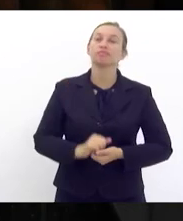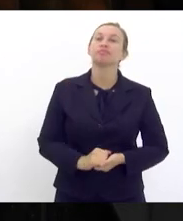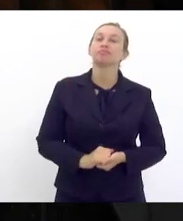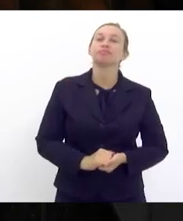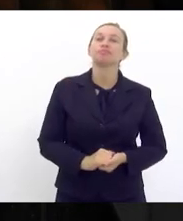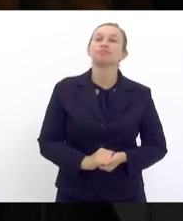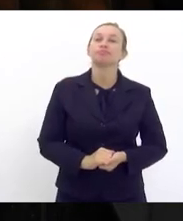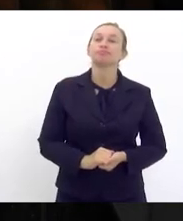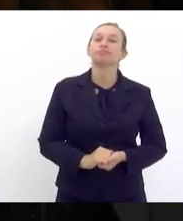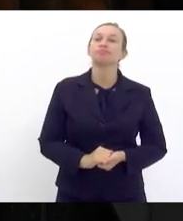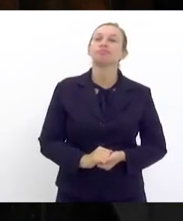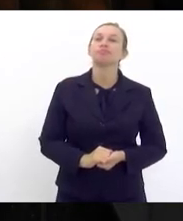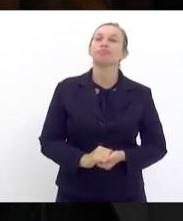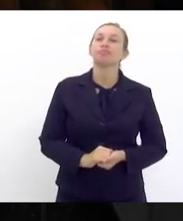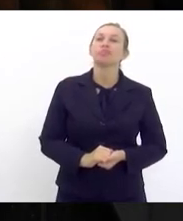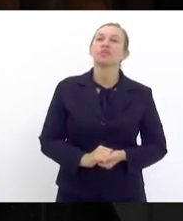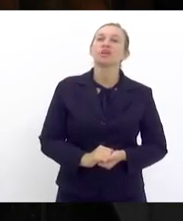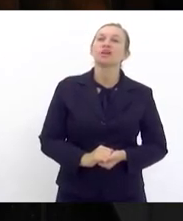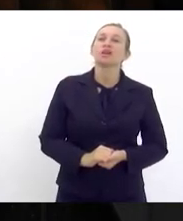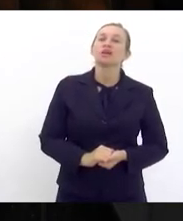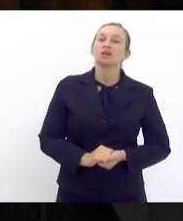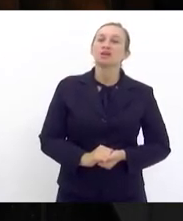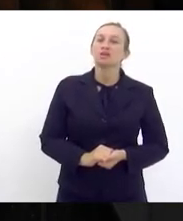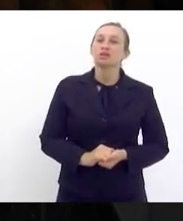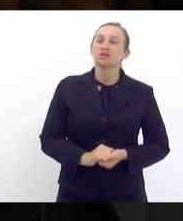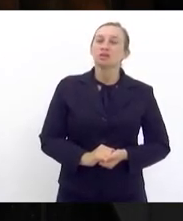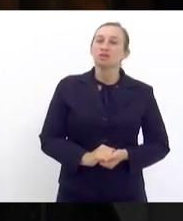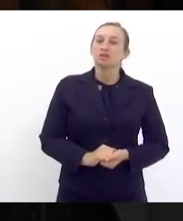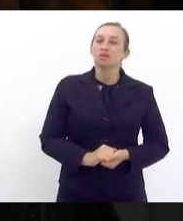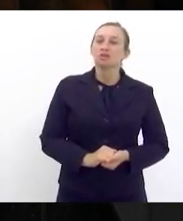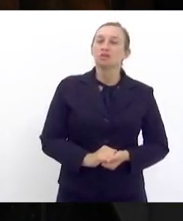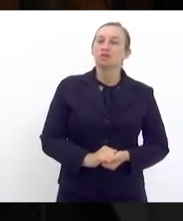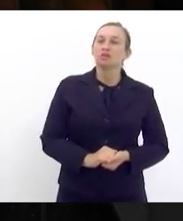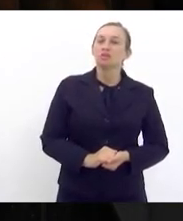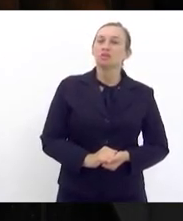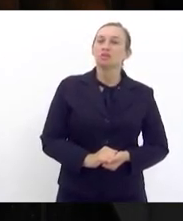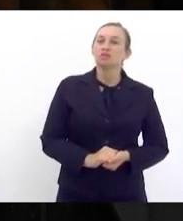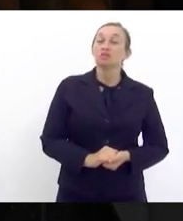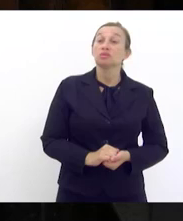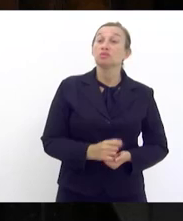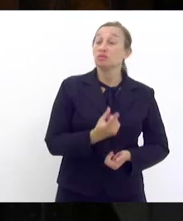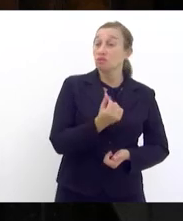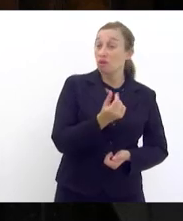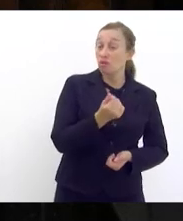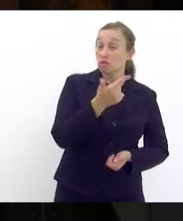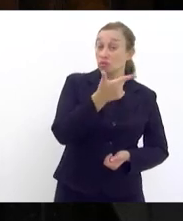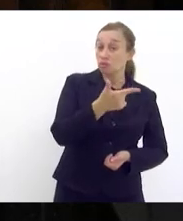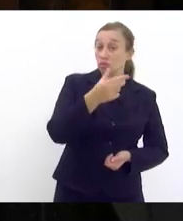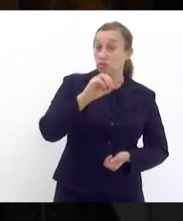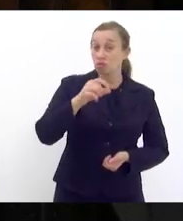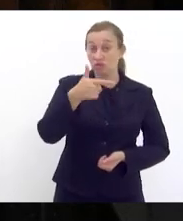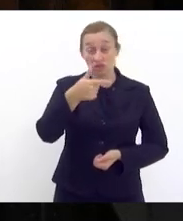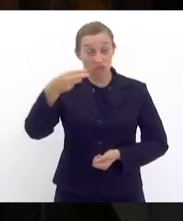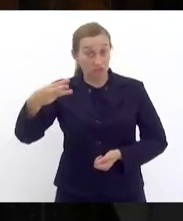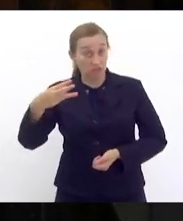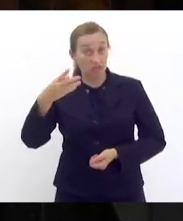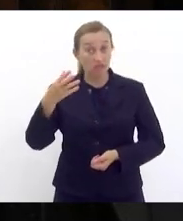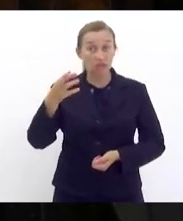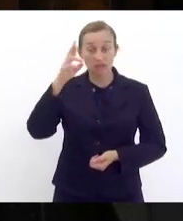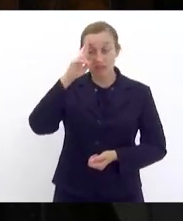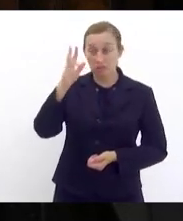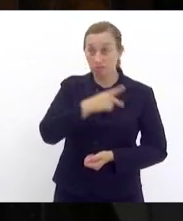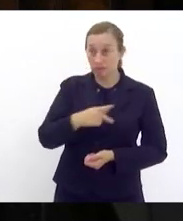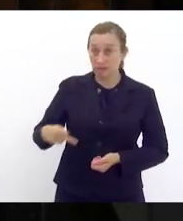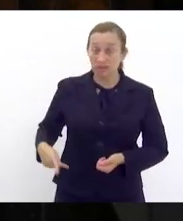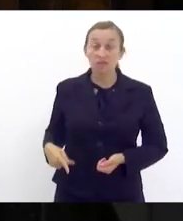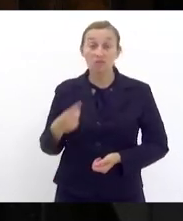Quanto às receitas de 2023, senhora Presidente, evidencia